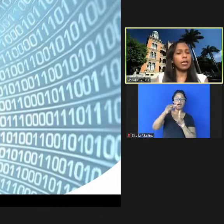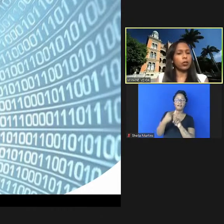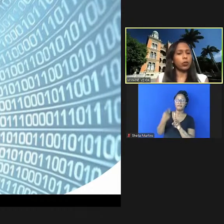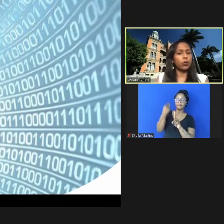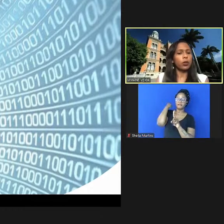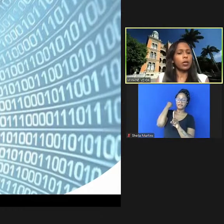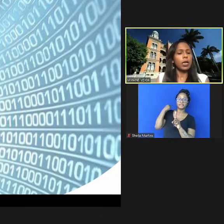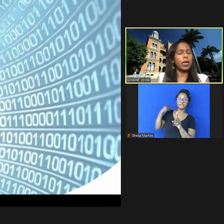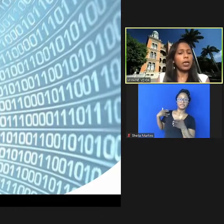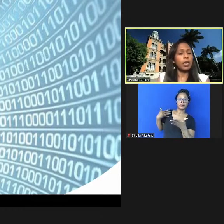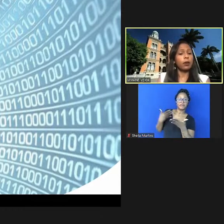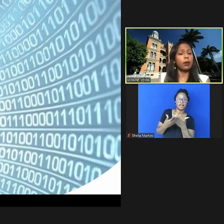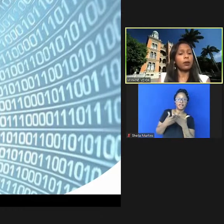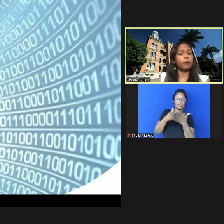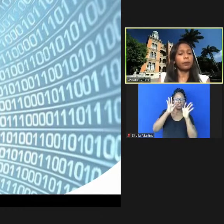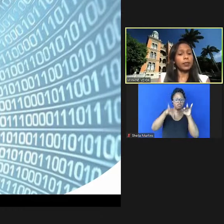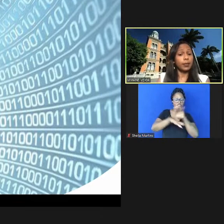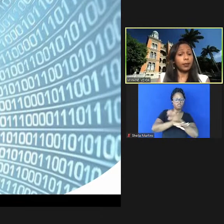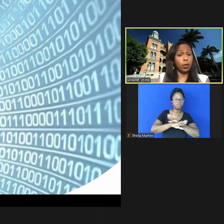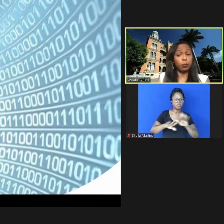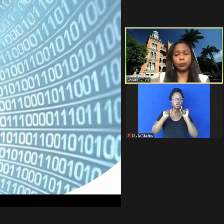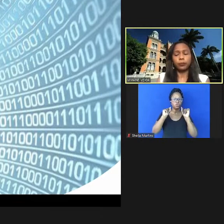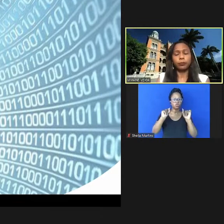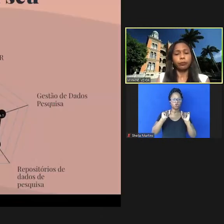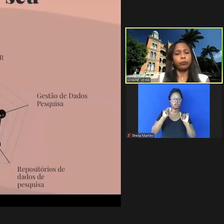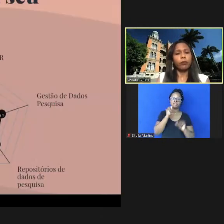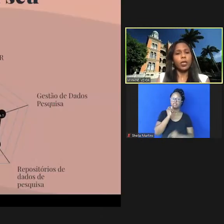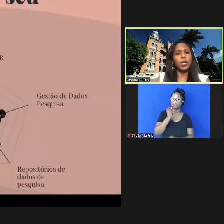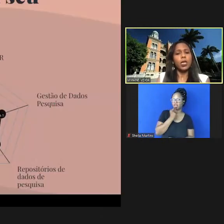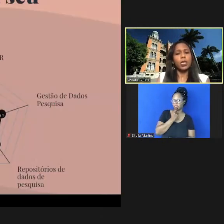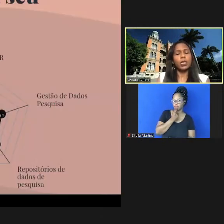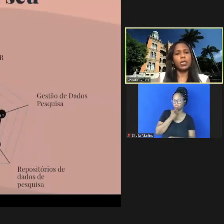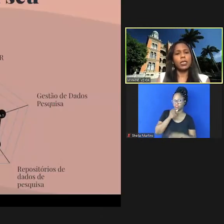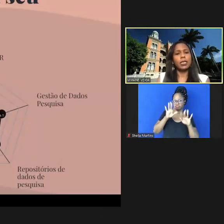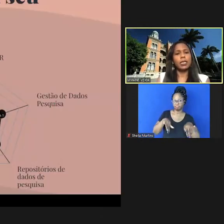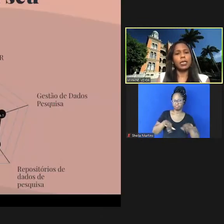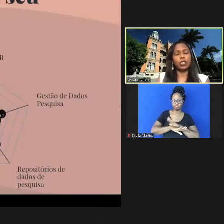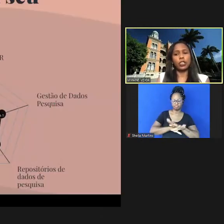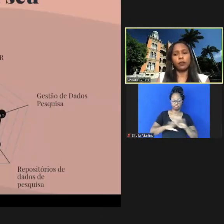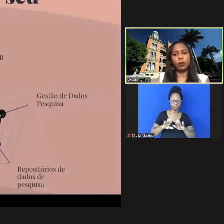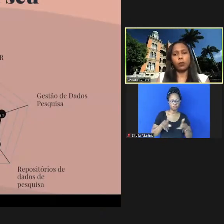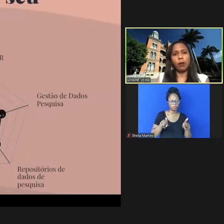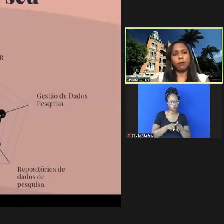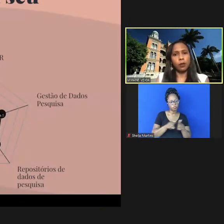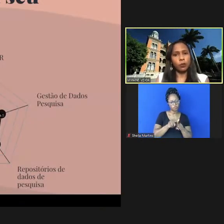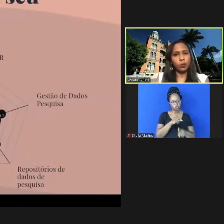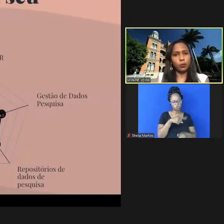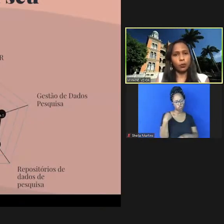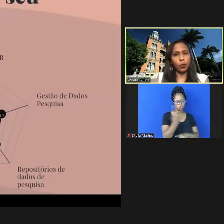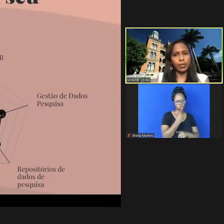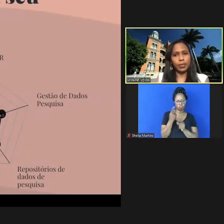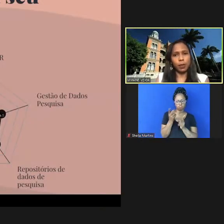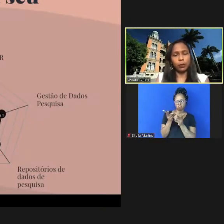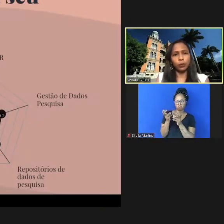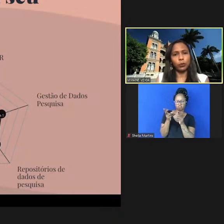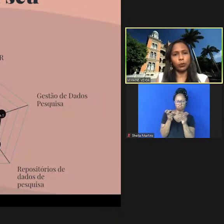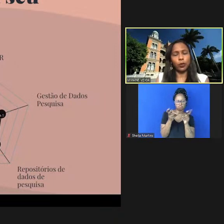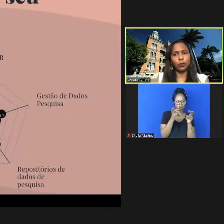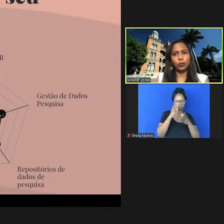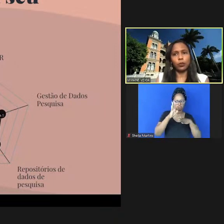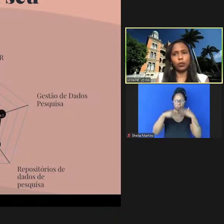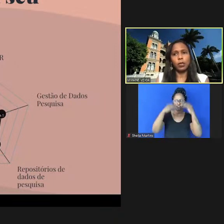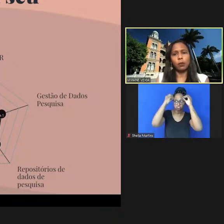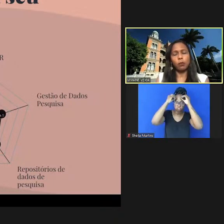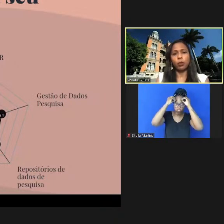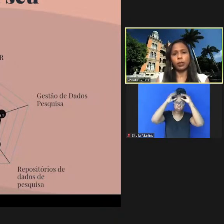finalizou em setembro e a gente viu um avanço no conhecimento dos